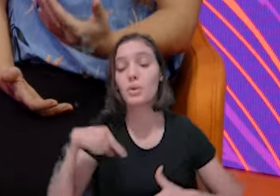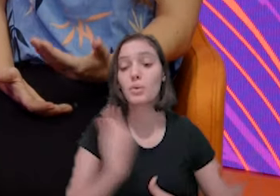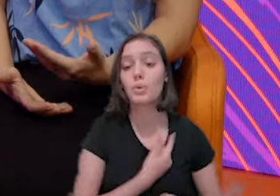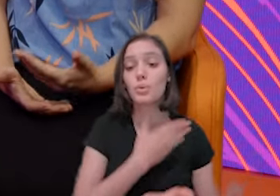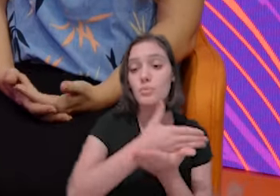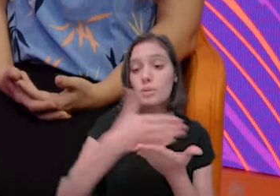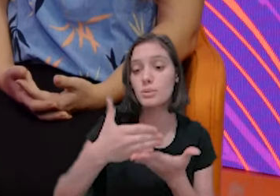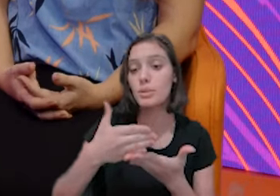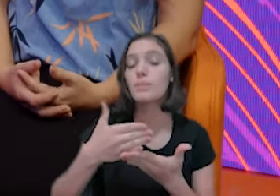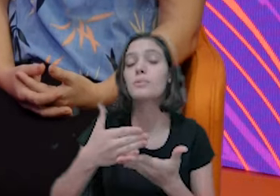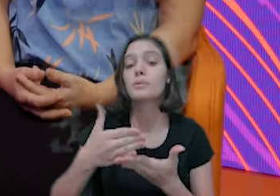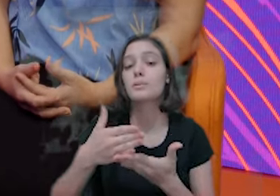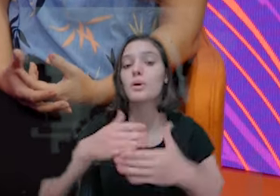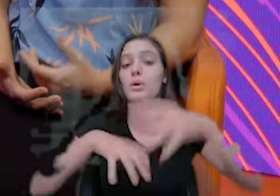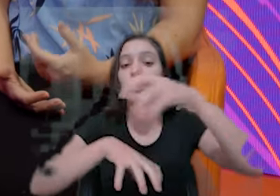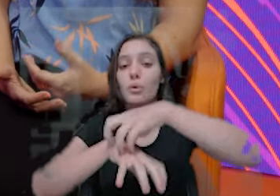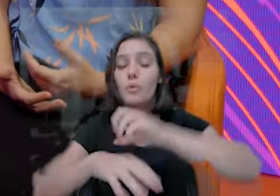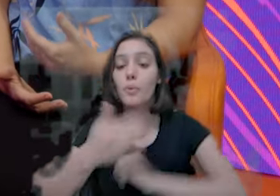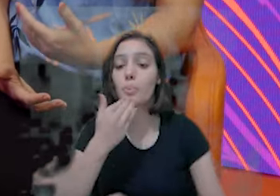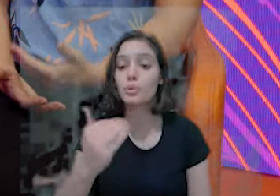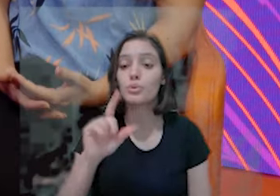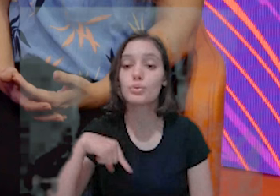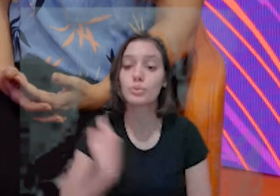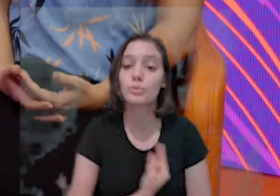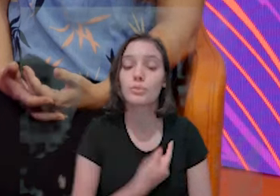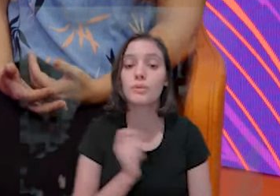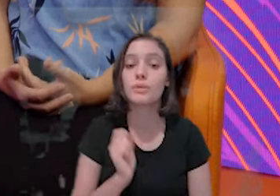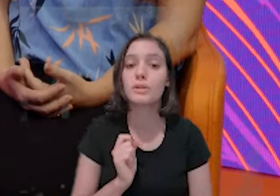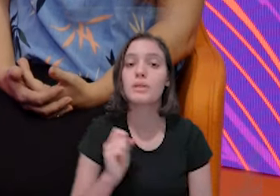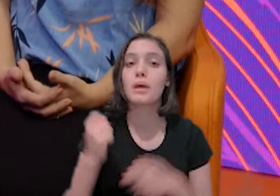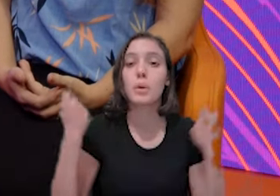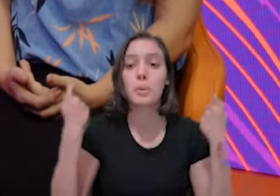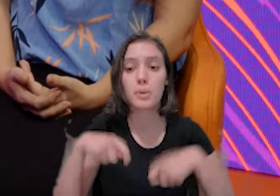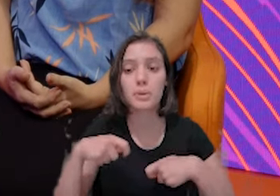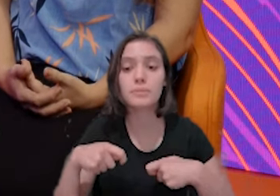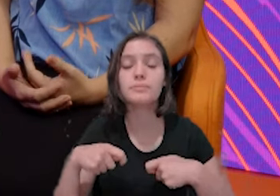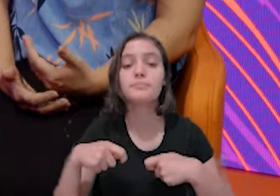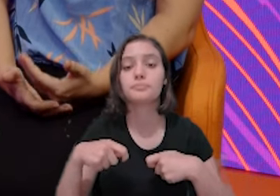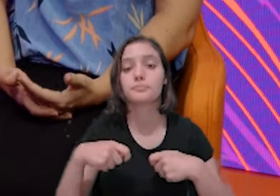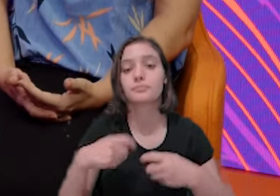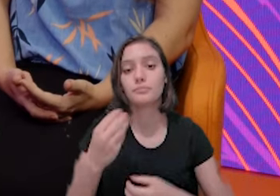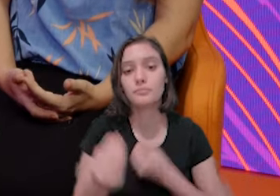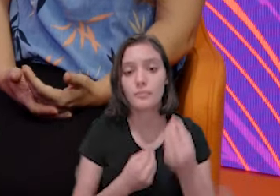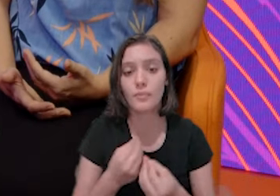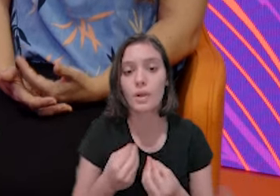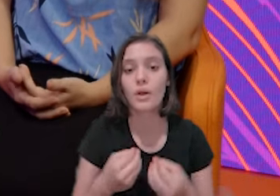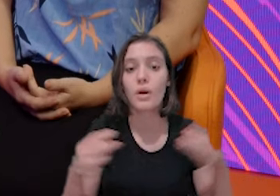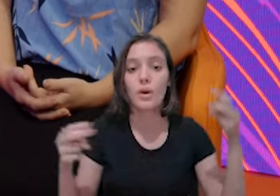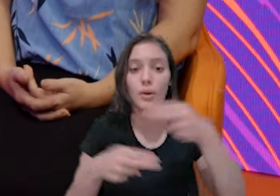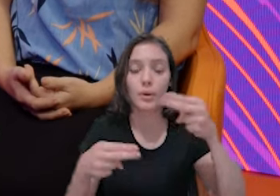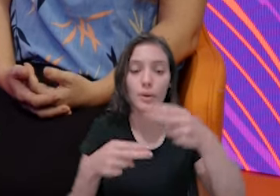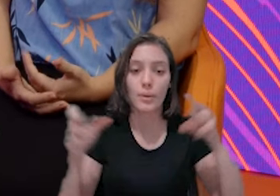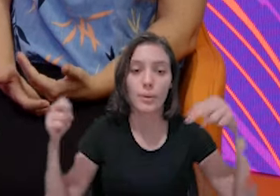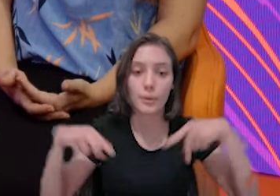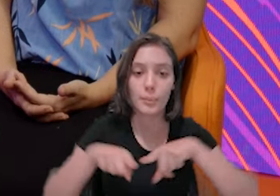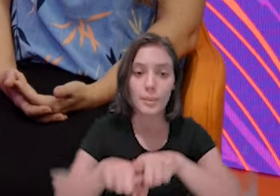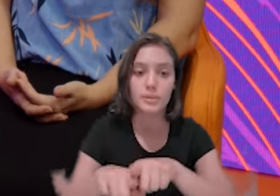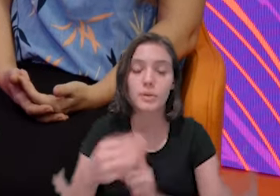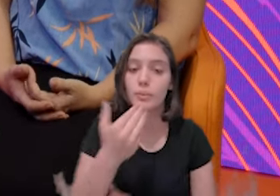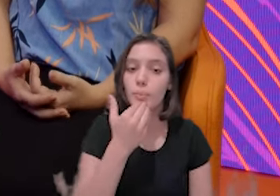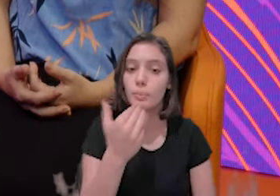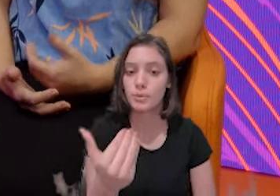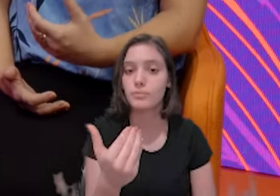como a gente do Sebrae aqui é do parceiro, foi um pedido que a gente fez, se for possível, que seja uma